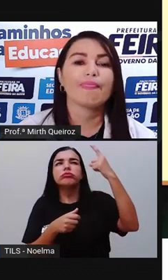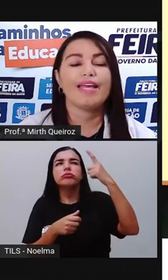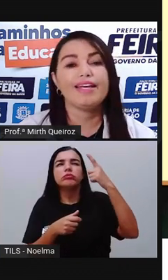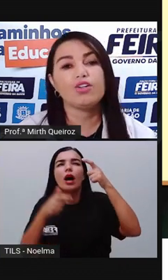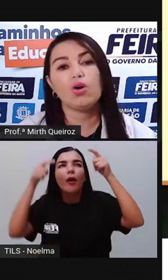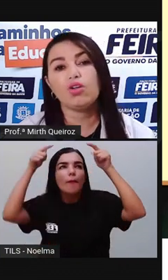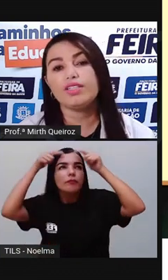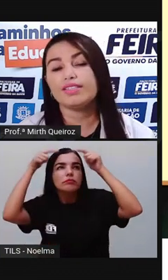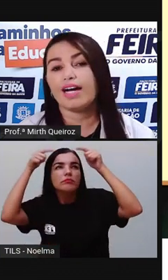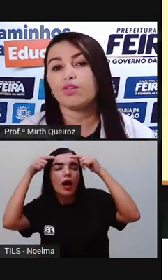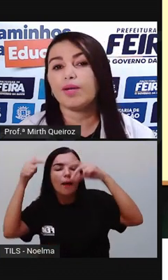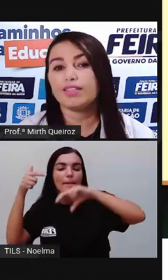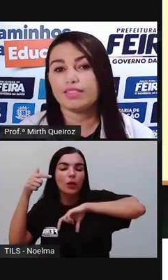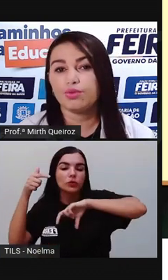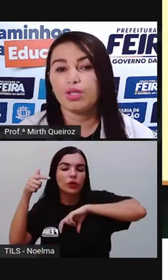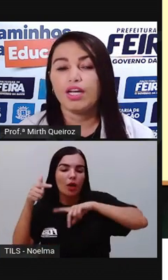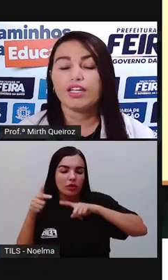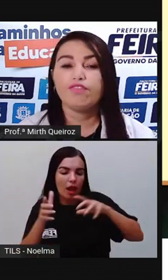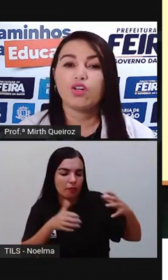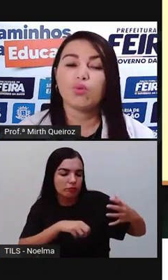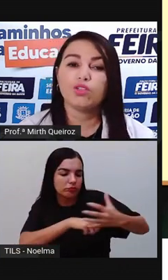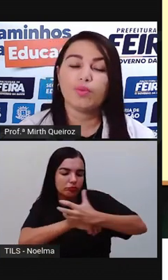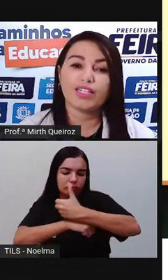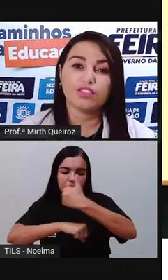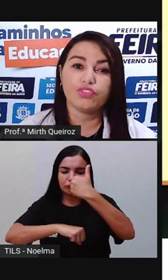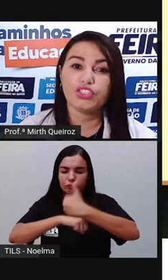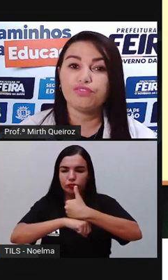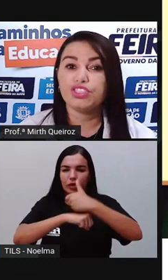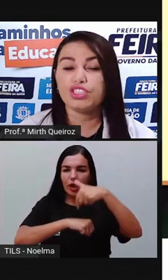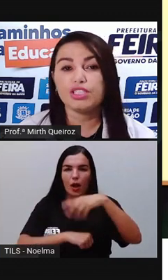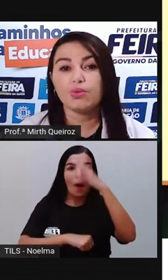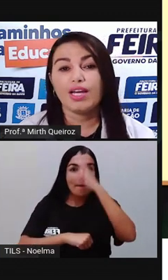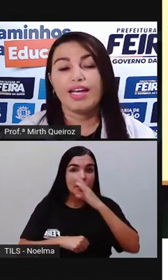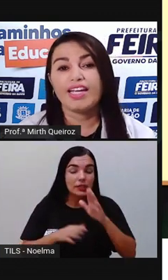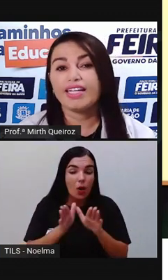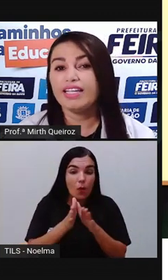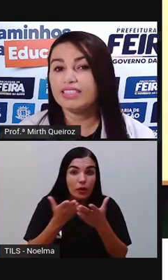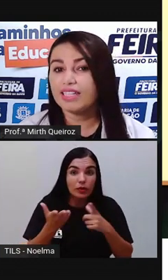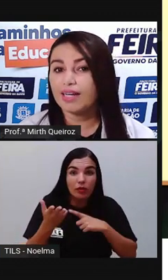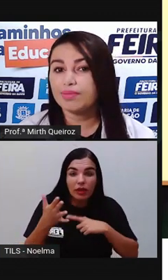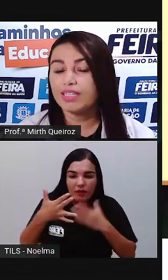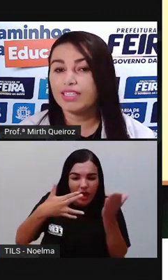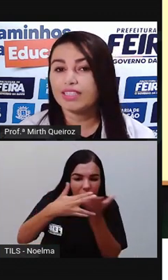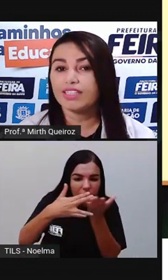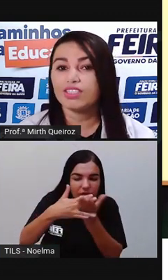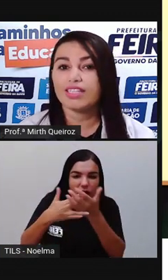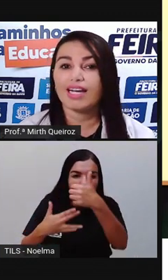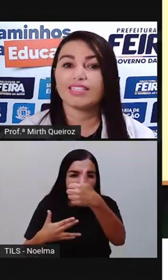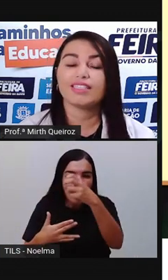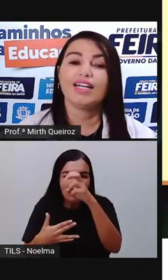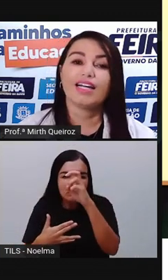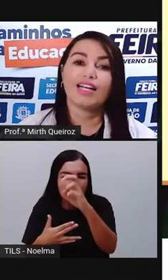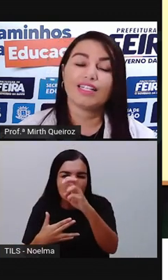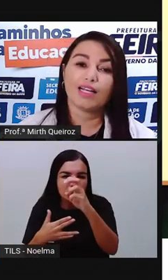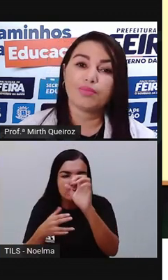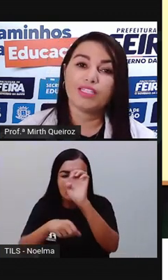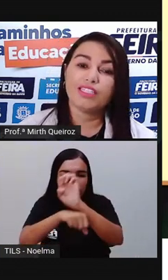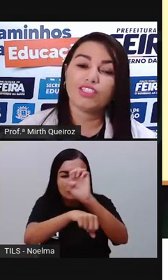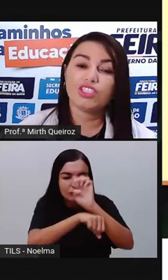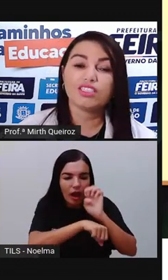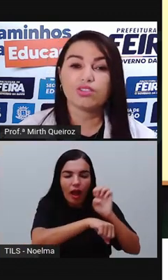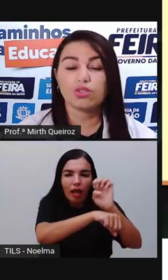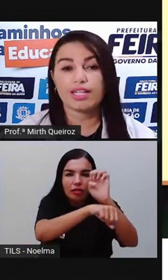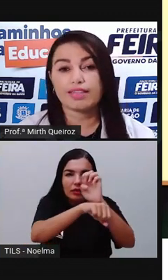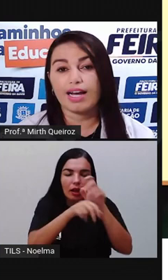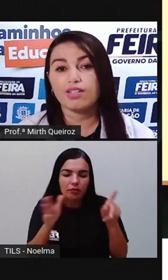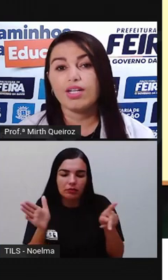em colonizar o Brasil. Brasil, foi quando o Brasil foi dividido em 15 capitanias hereditárias. Cada capitania